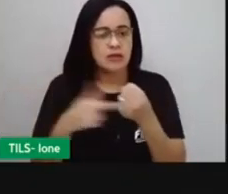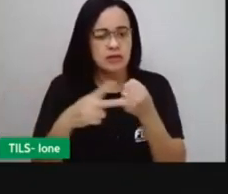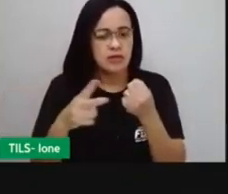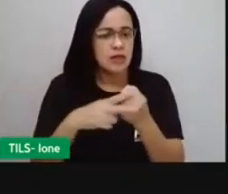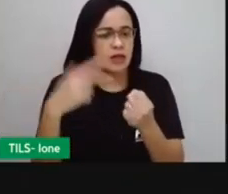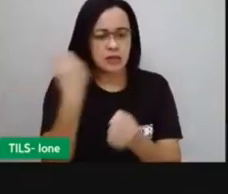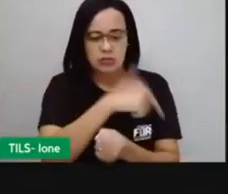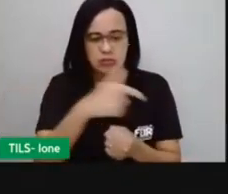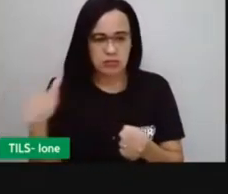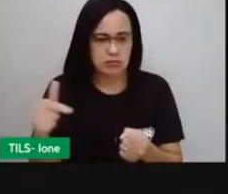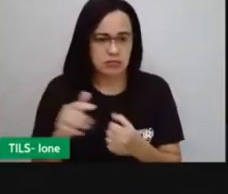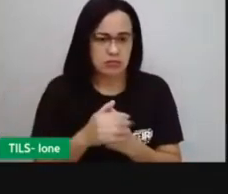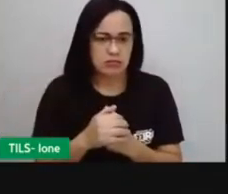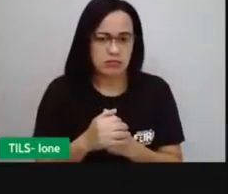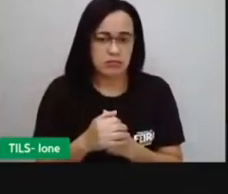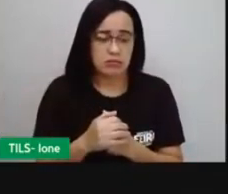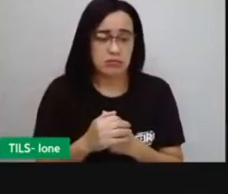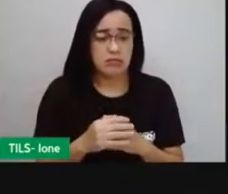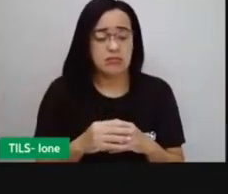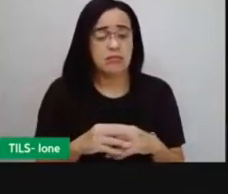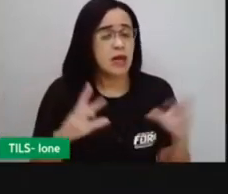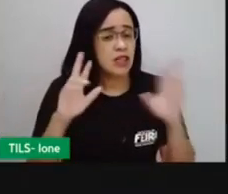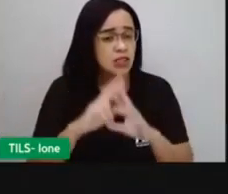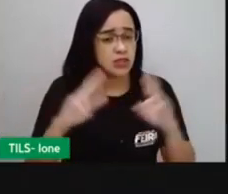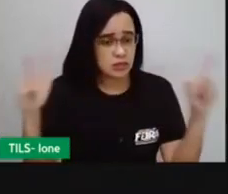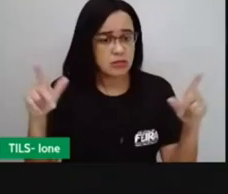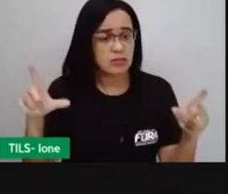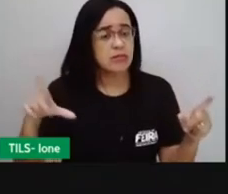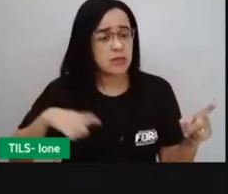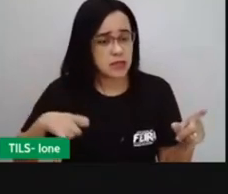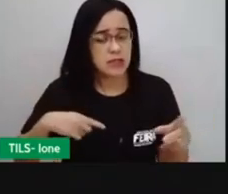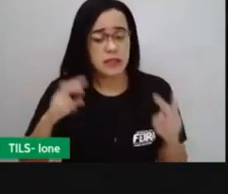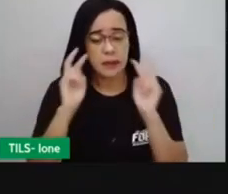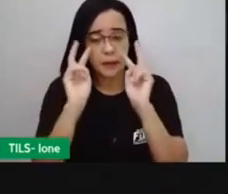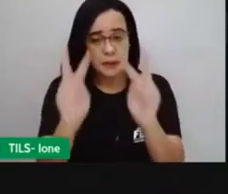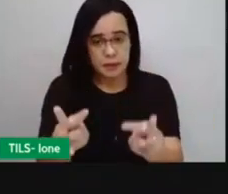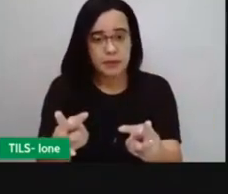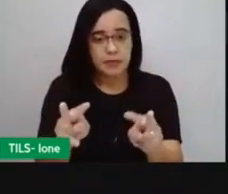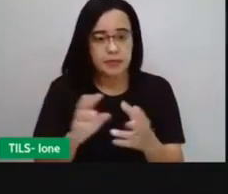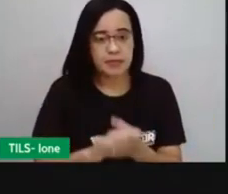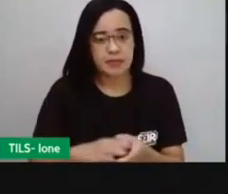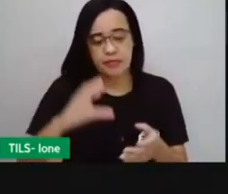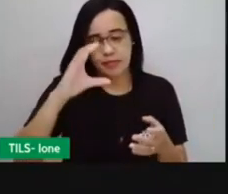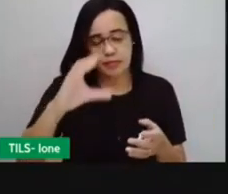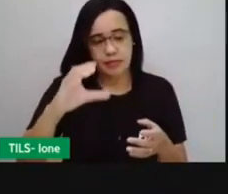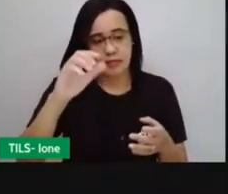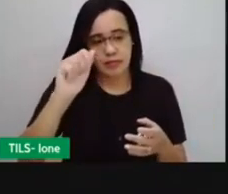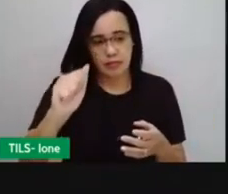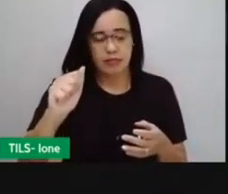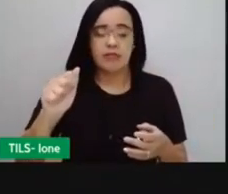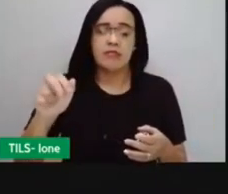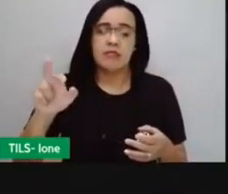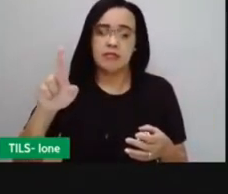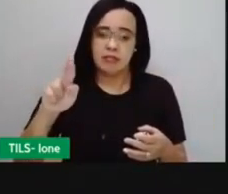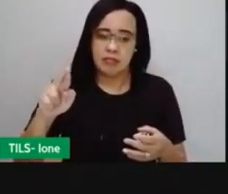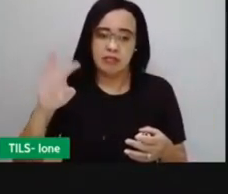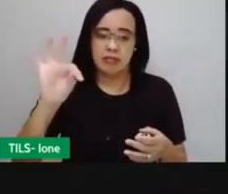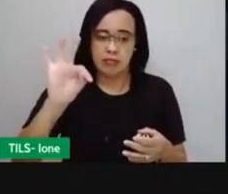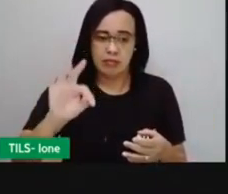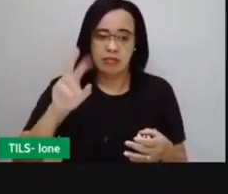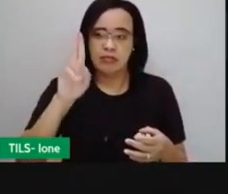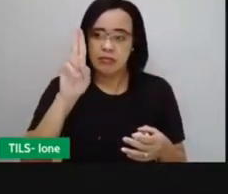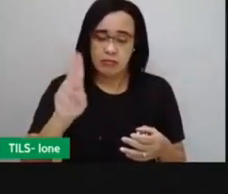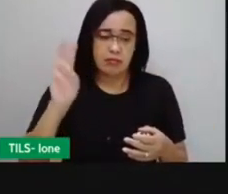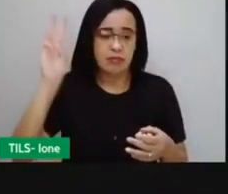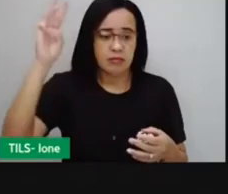E aí a Pró colocou algumas diferenças para a gente observar entre cartoon e também entre charge. Porque como a Pró